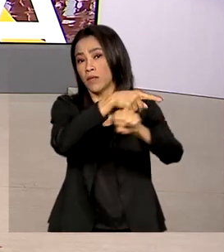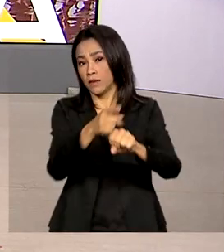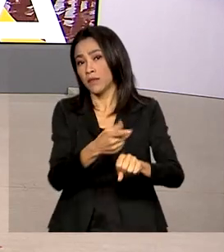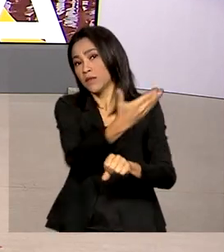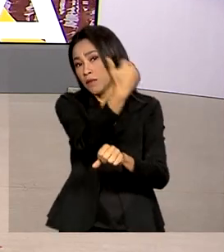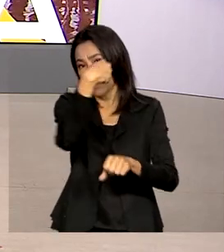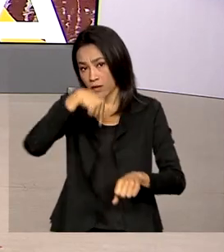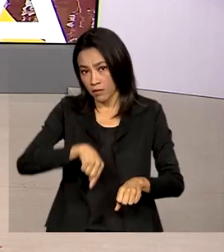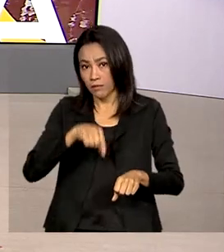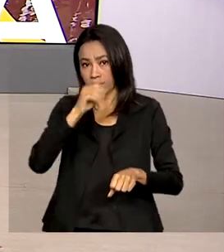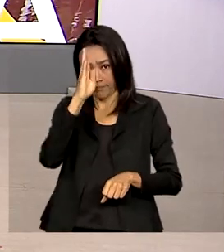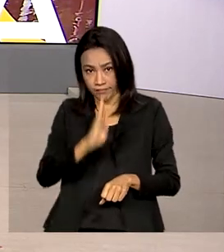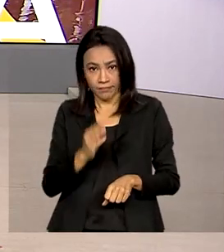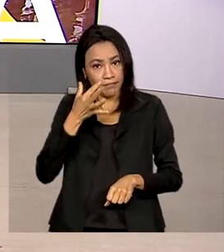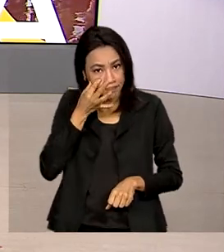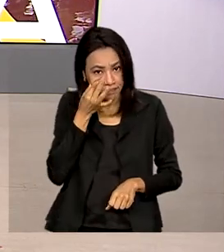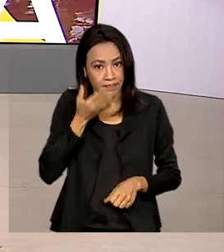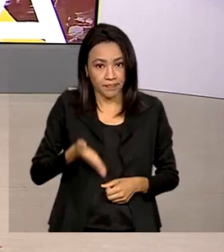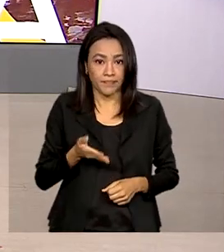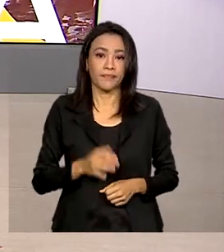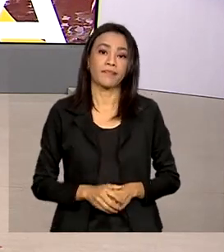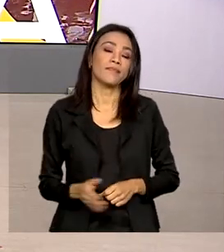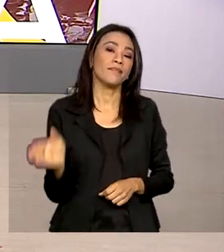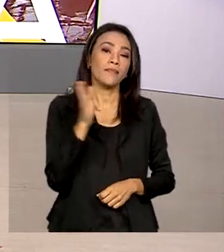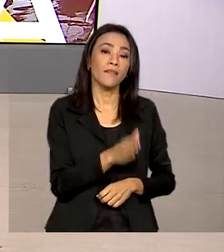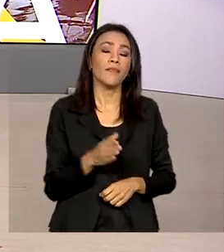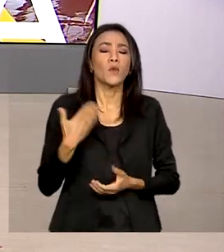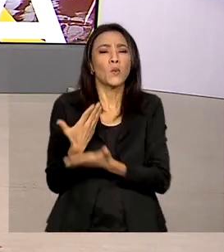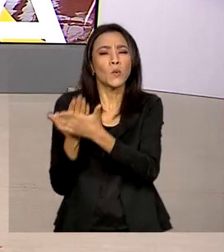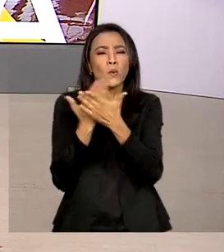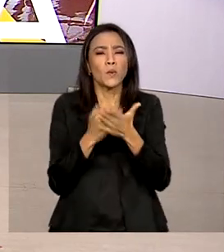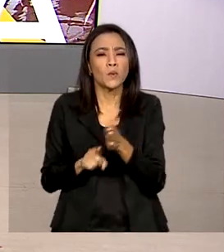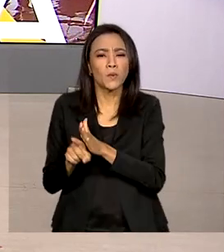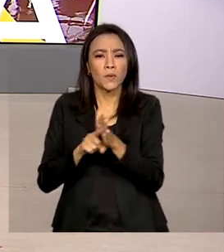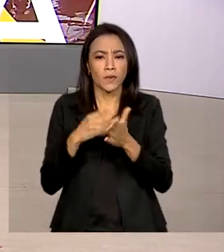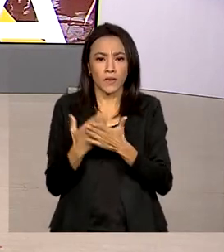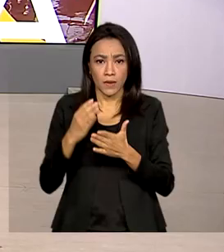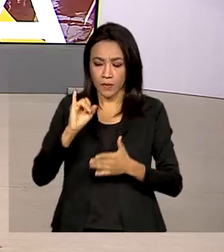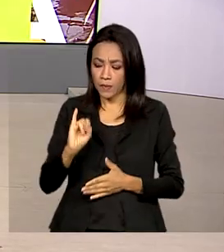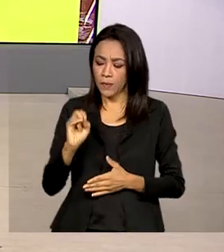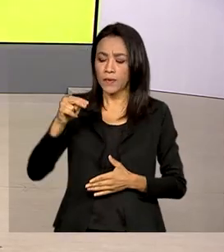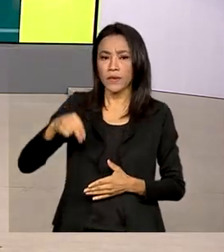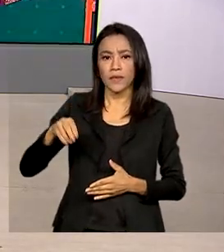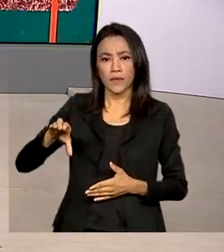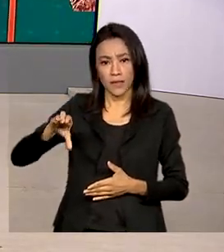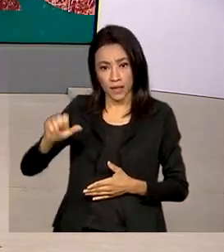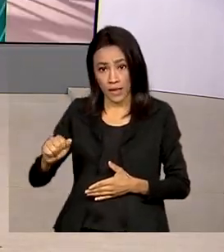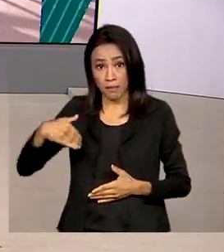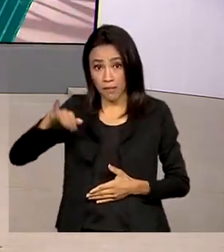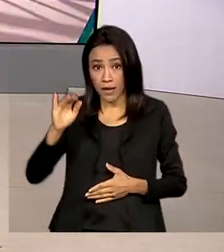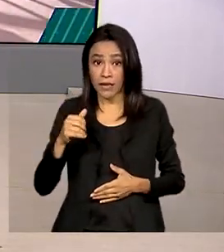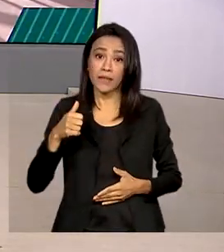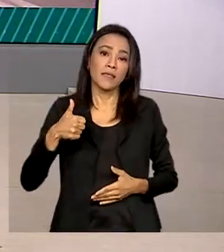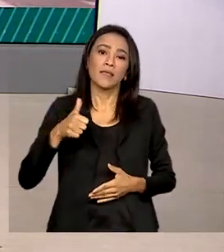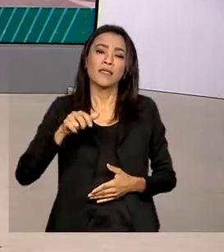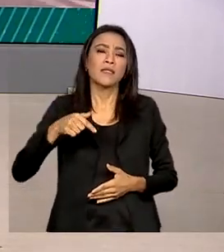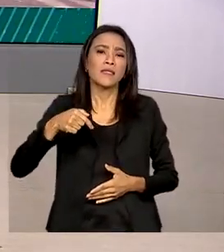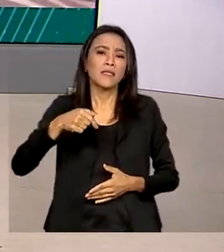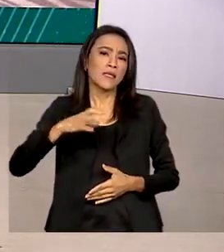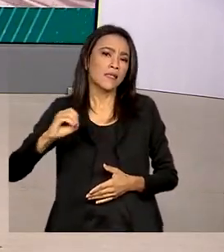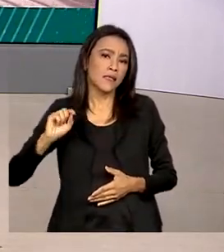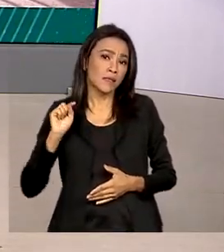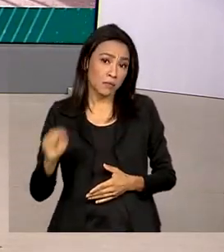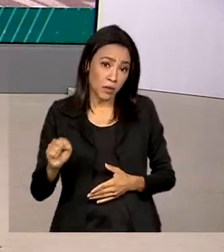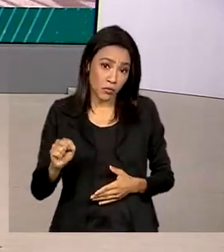Um estudo do Inca prevê que até 2025, mais de 700 mil novos casos de câncer vão ser